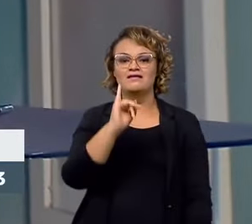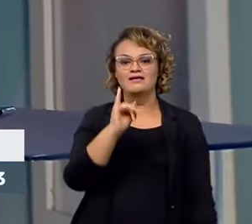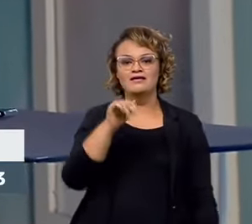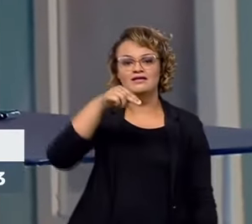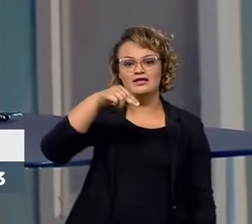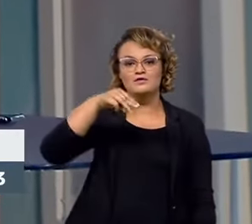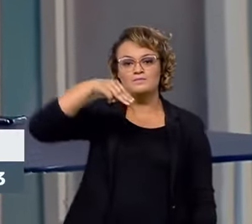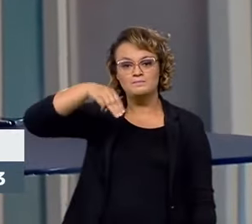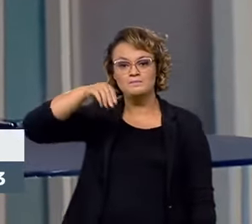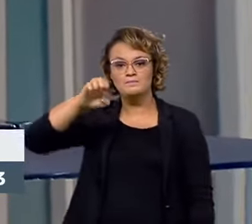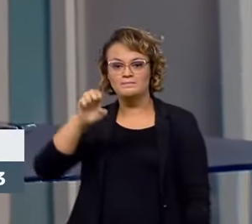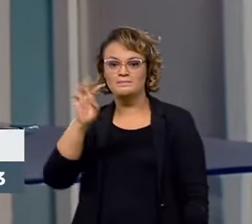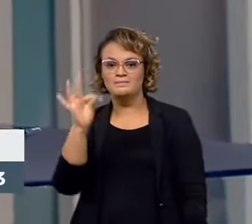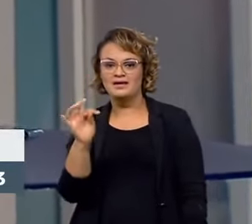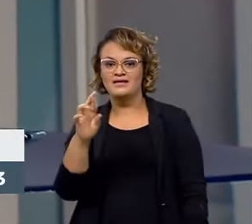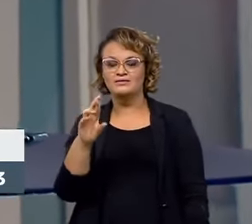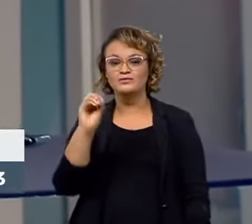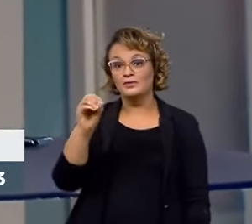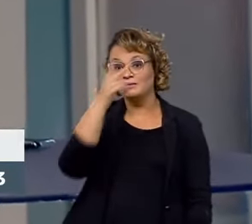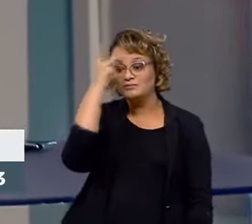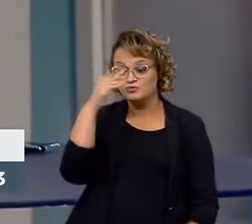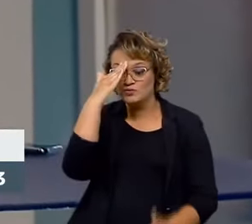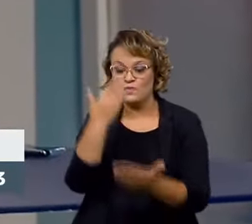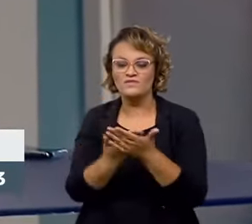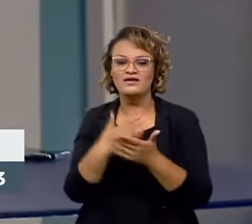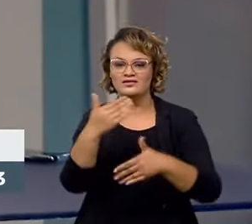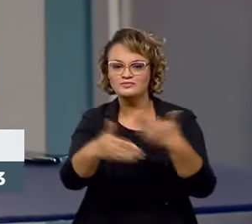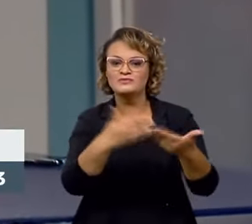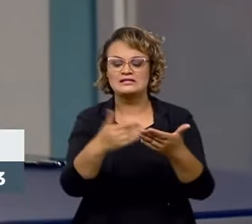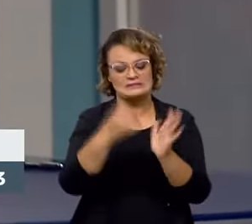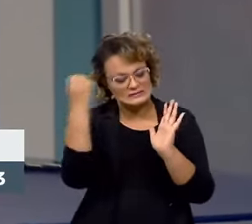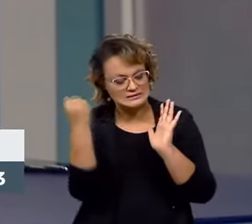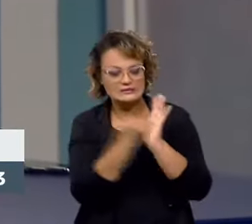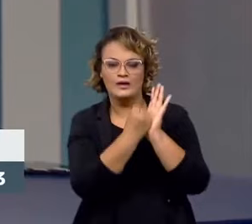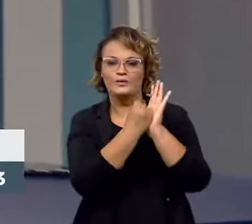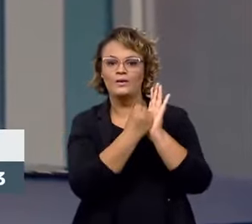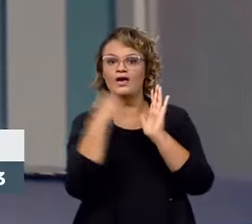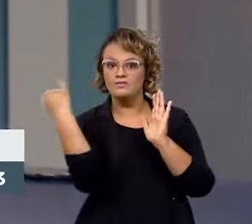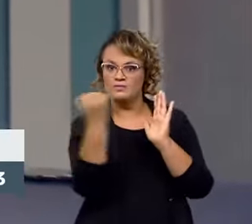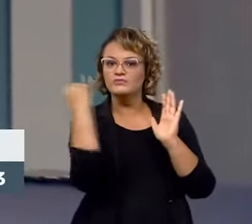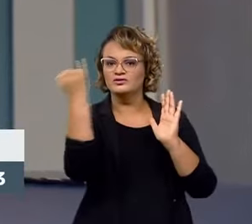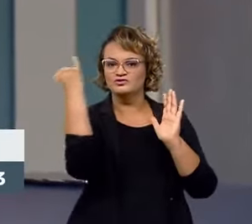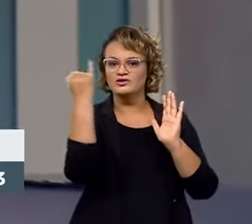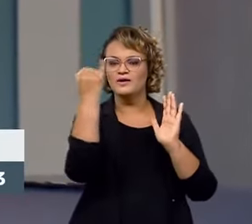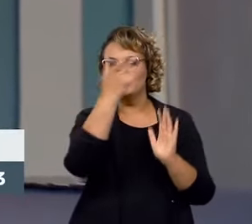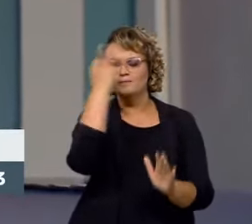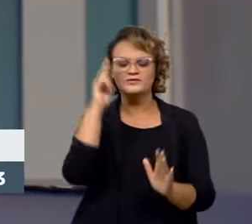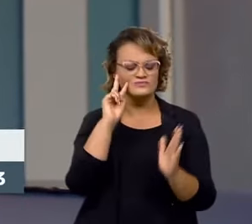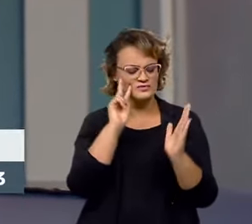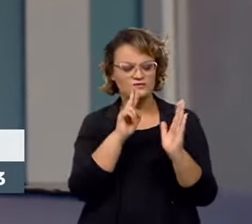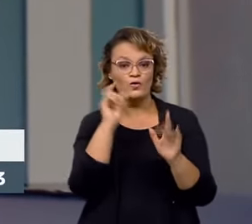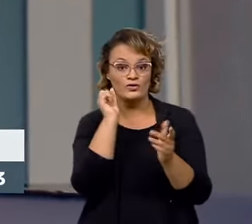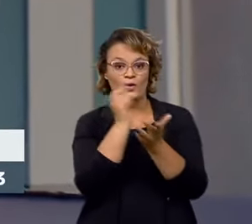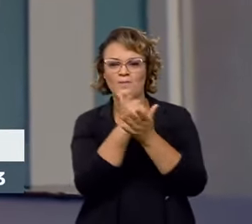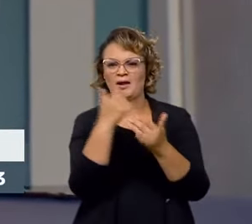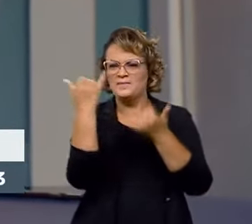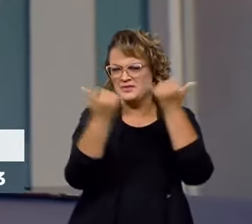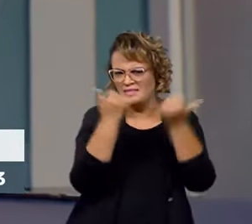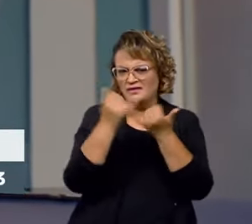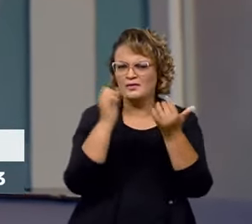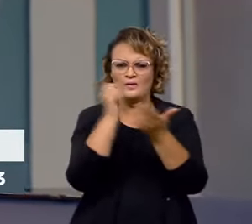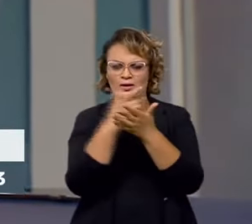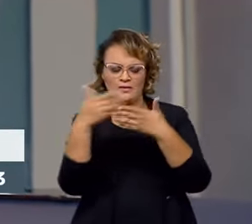trazer confiança nesses processos. Você falou, né, o selo do Inmetro é tão importante. As pessoas olham o selo na hora de comprar um brinquedo